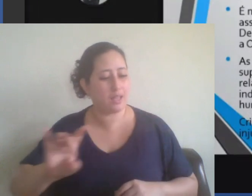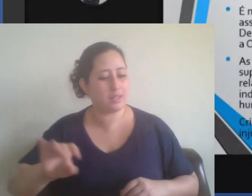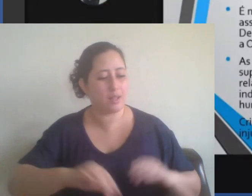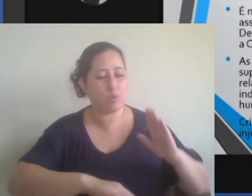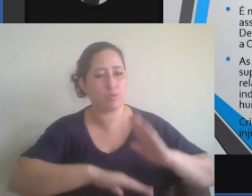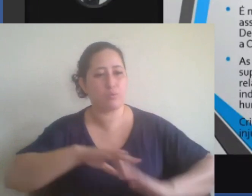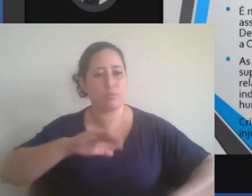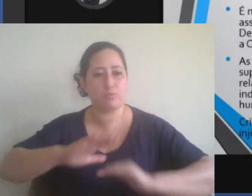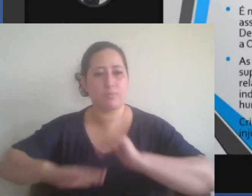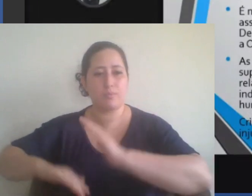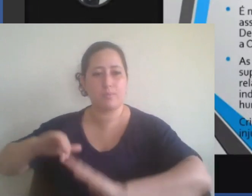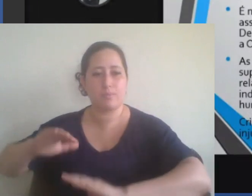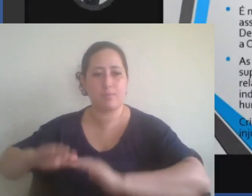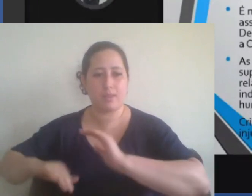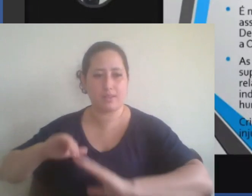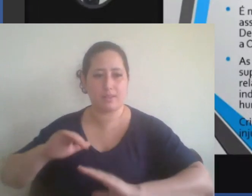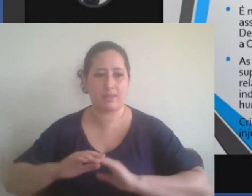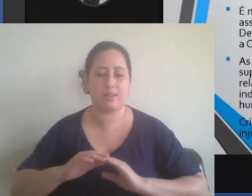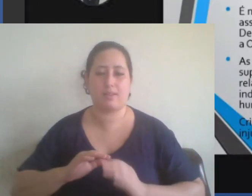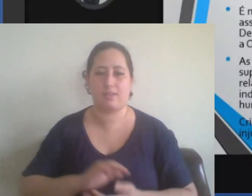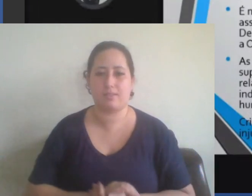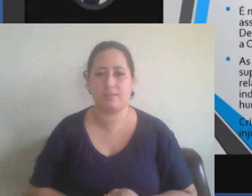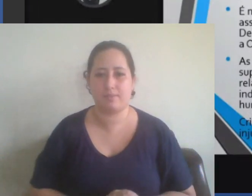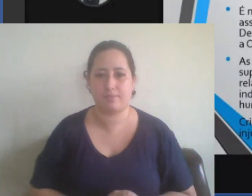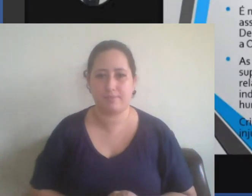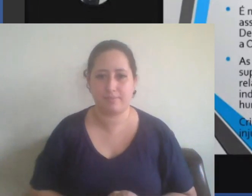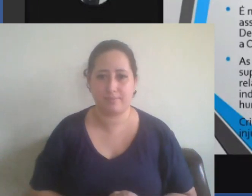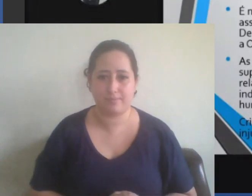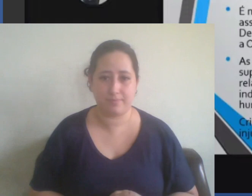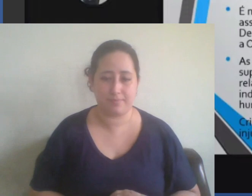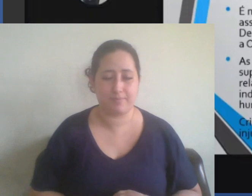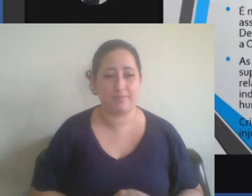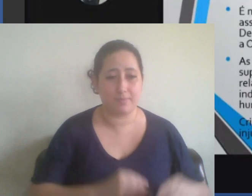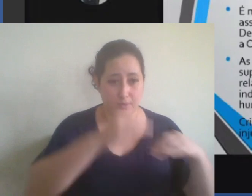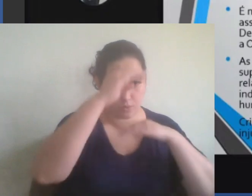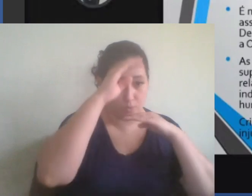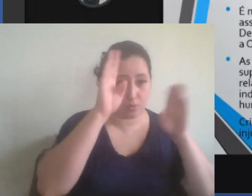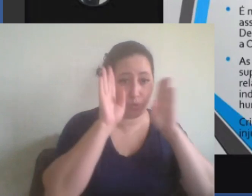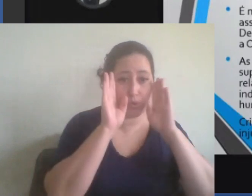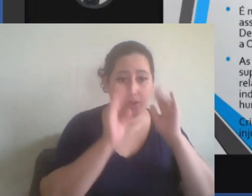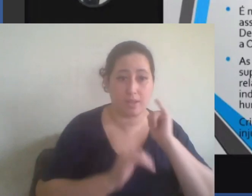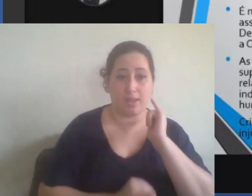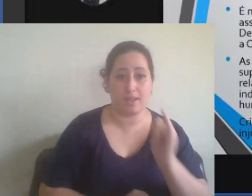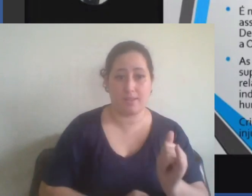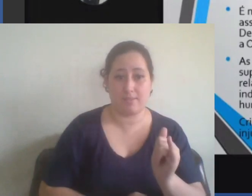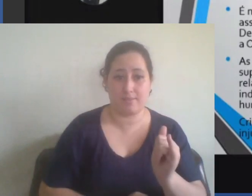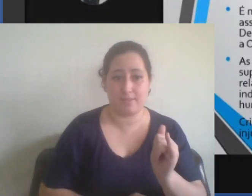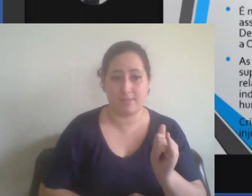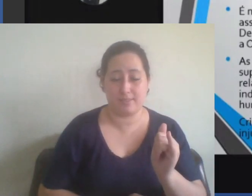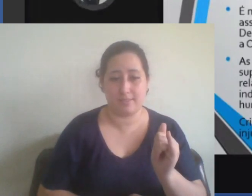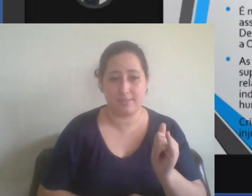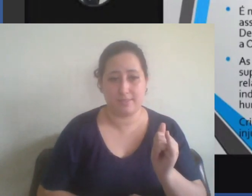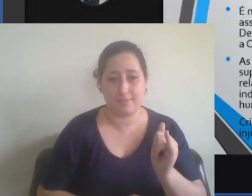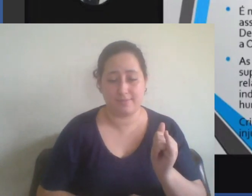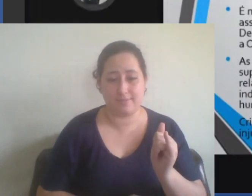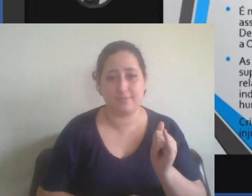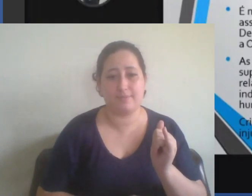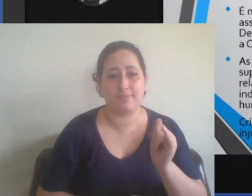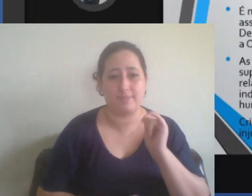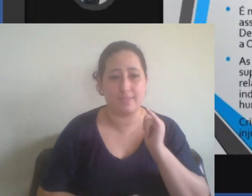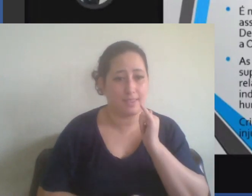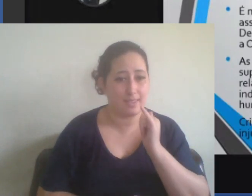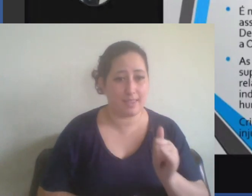enquanto os conservadores falavam da questão das